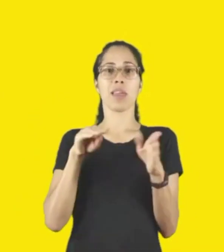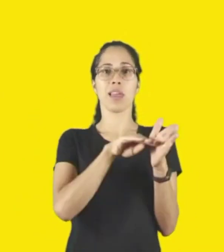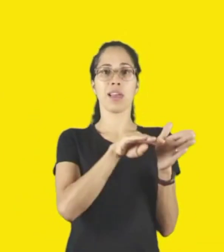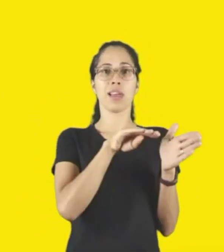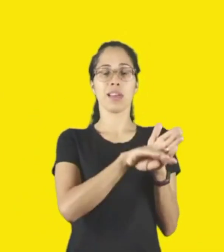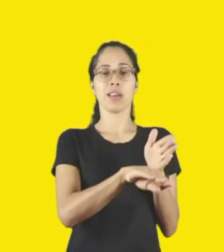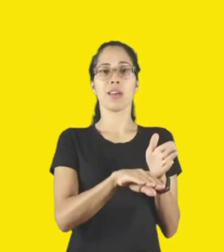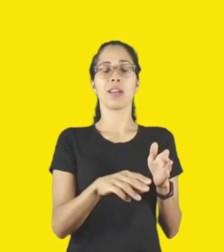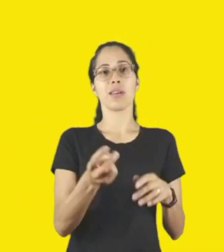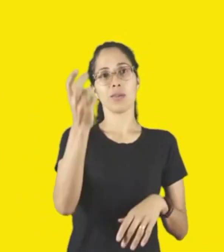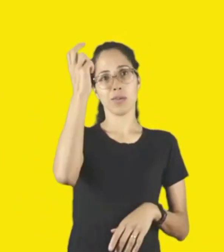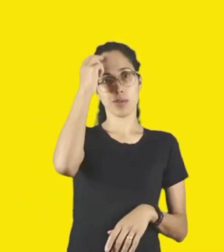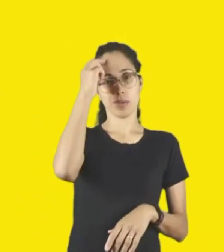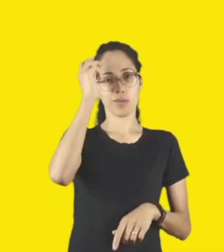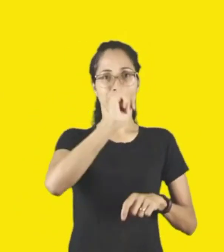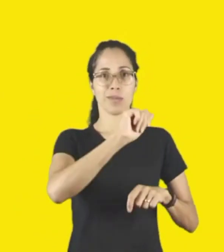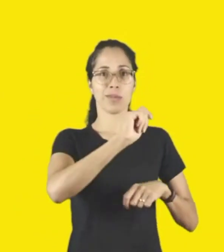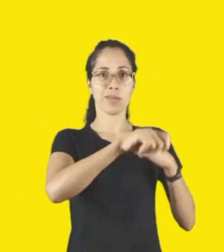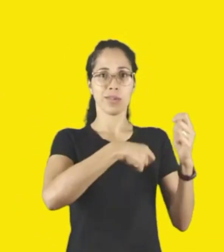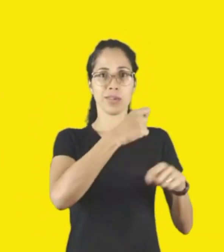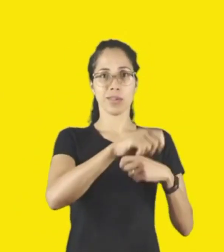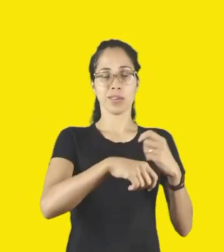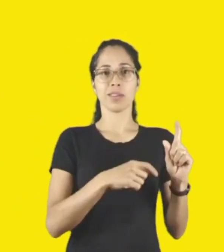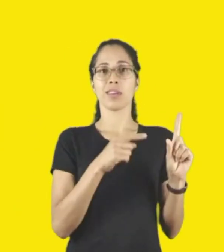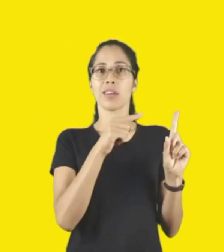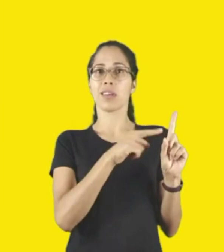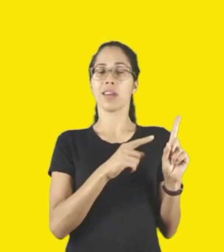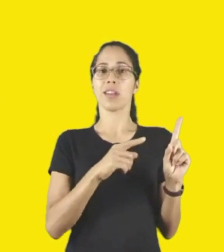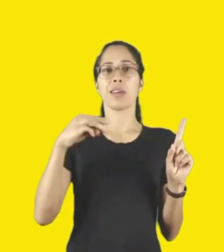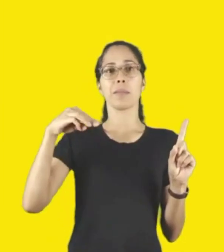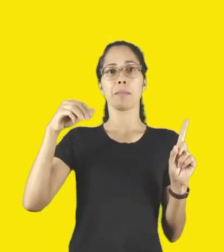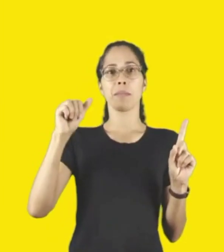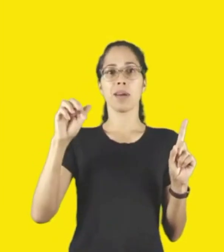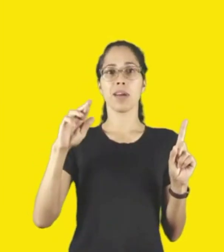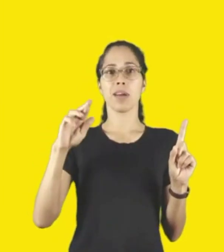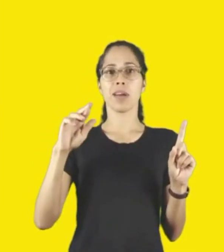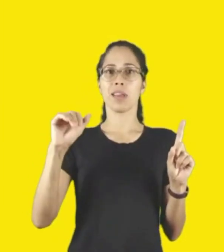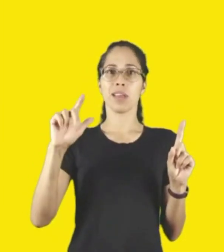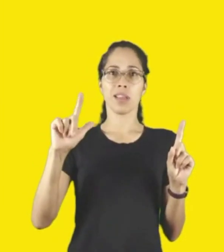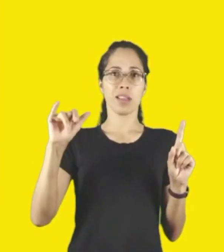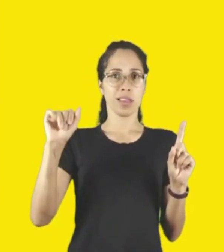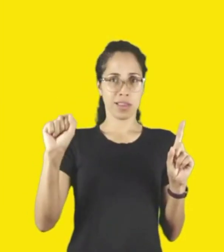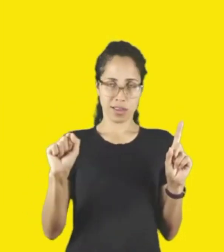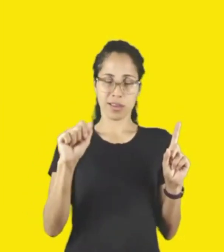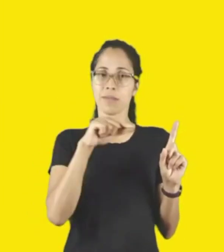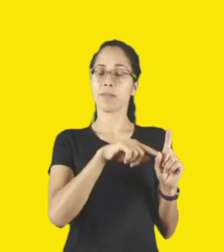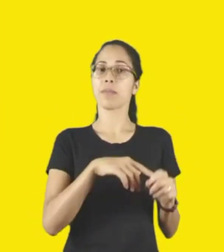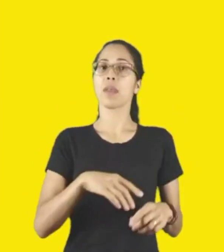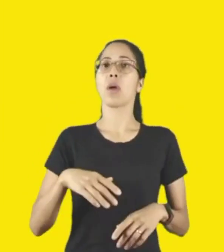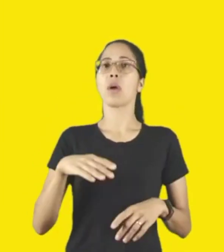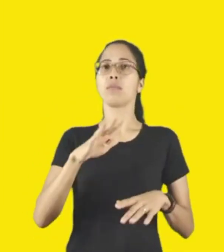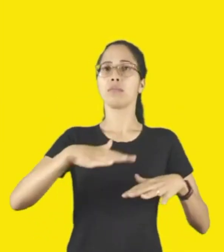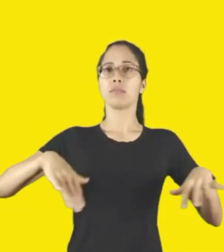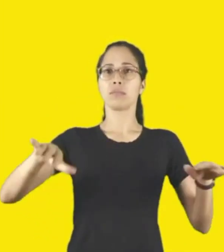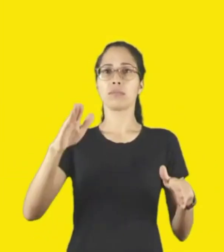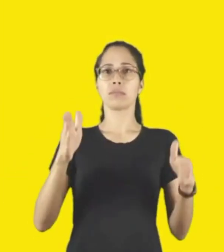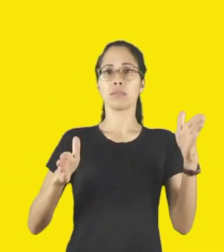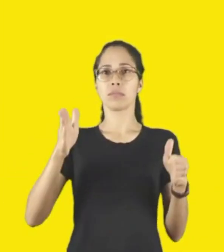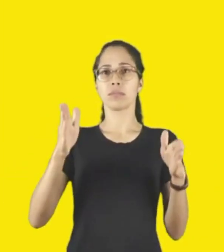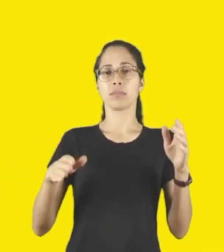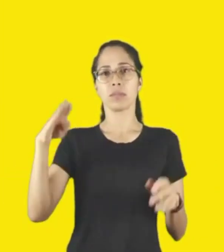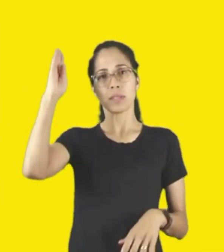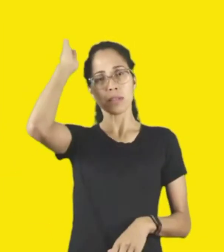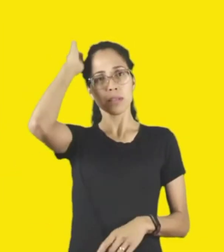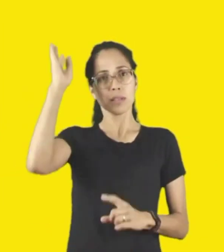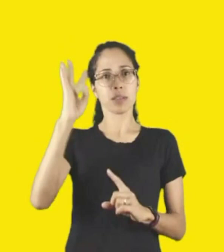Indústria Criativas do Estado de São Paulo, Marília Maton. O circuito SESC de Artes acontecerá de 21 de outubro a 26